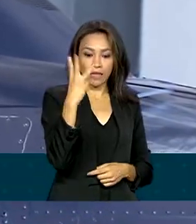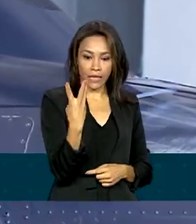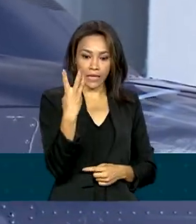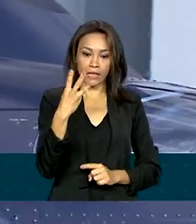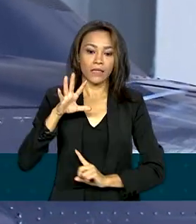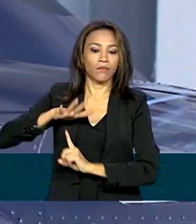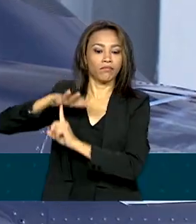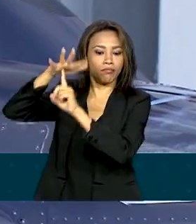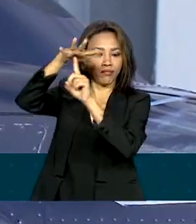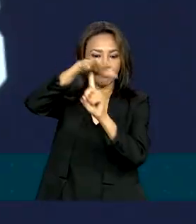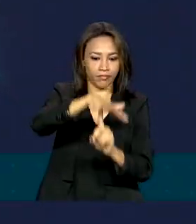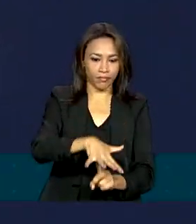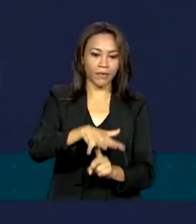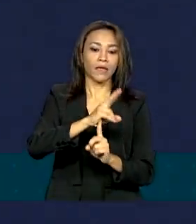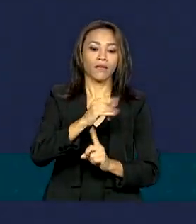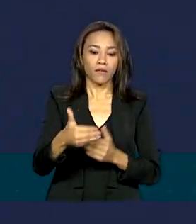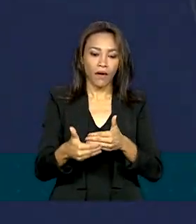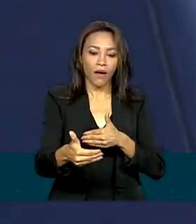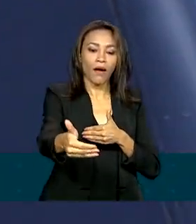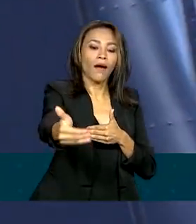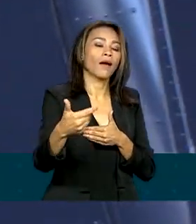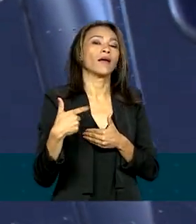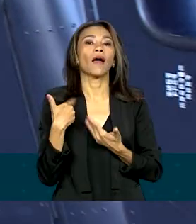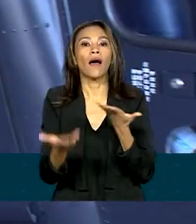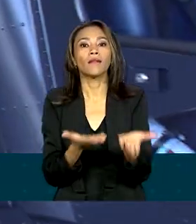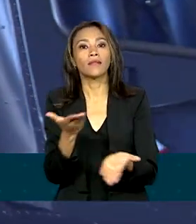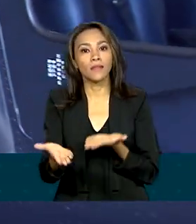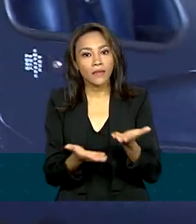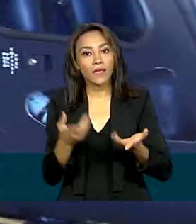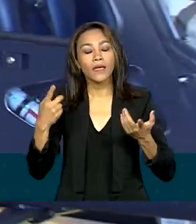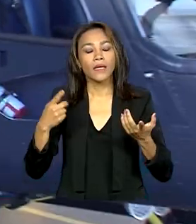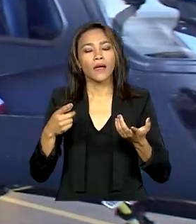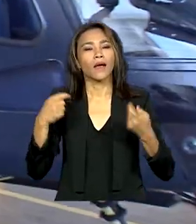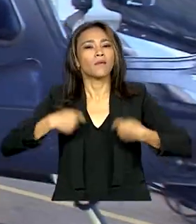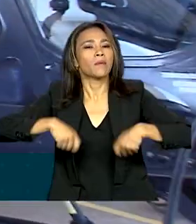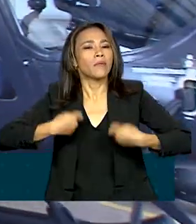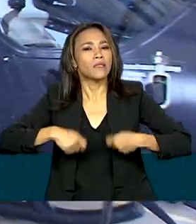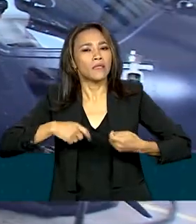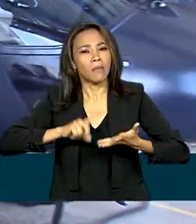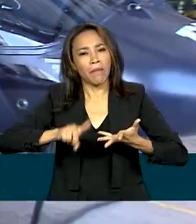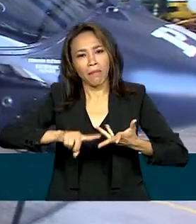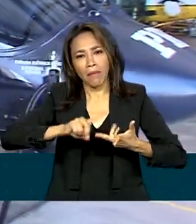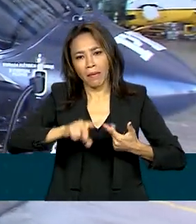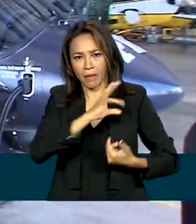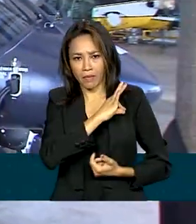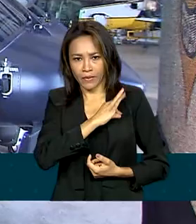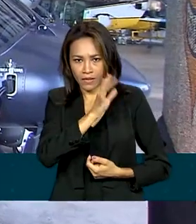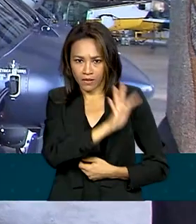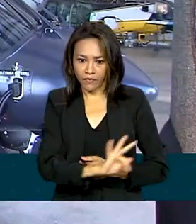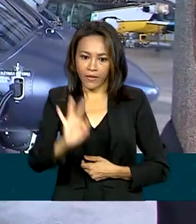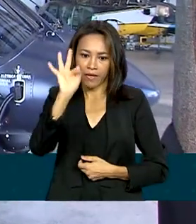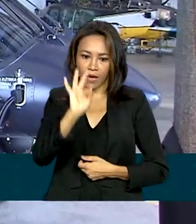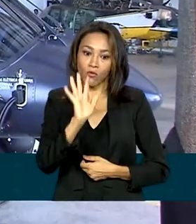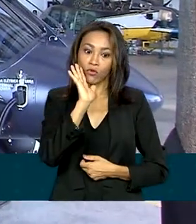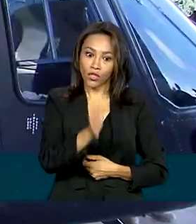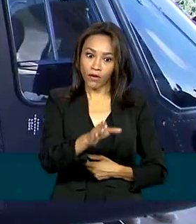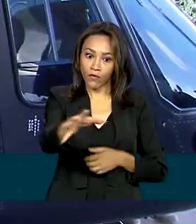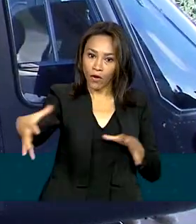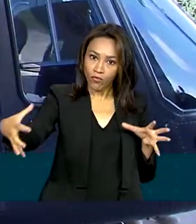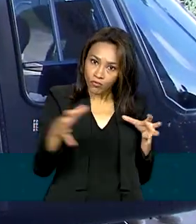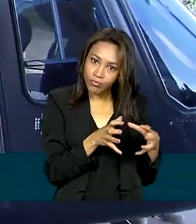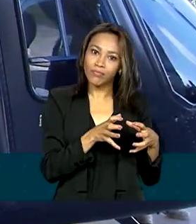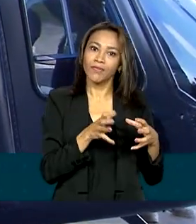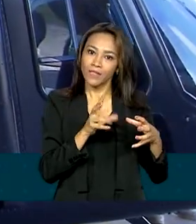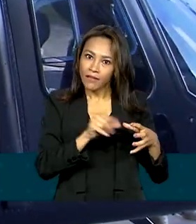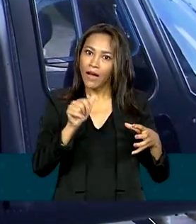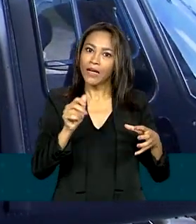especialmente para atender as necessidades da Polícia Rodoviária Federal foram incorporados à frota da corporação e vão